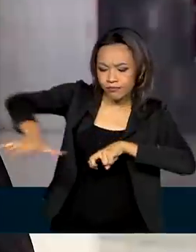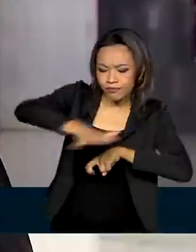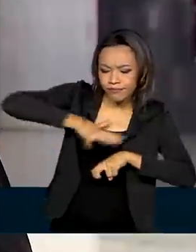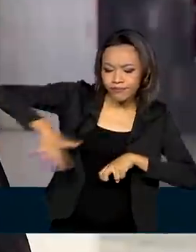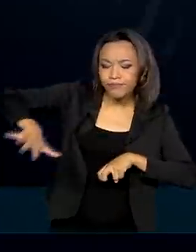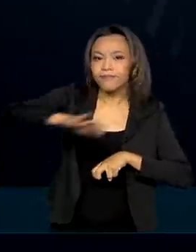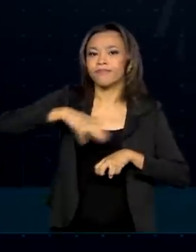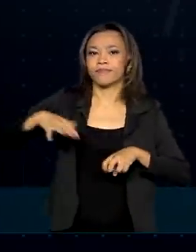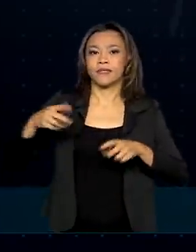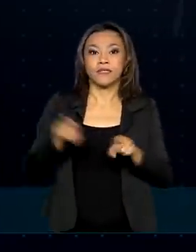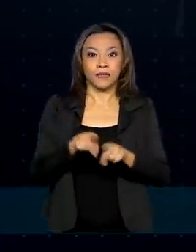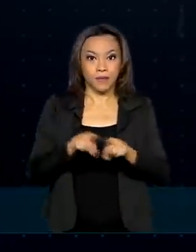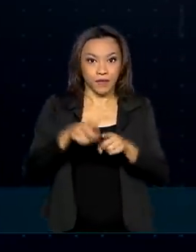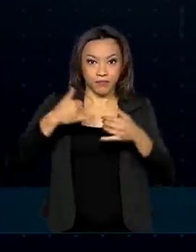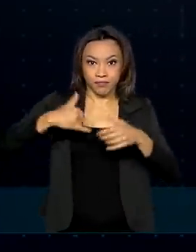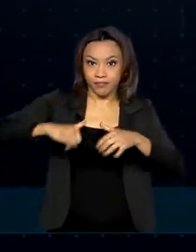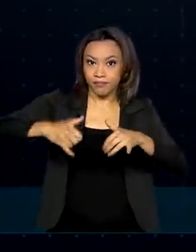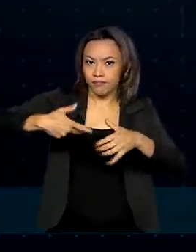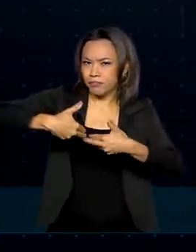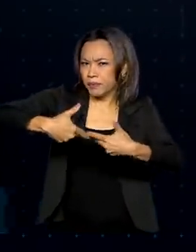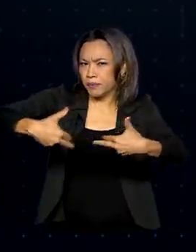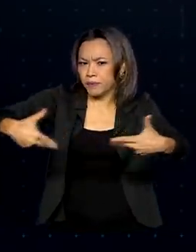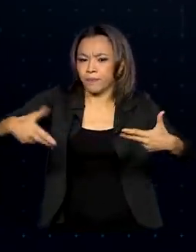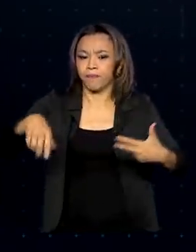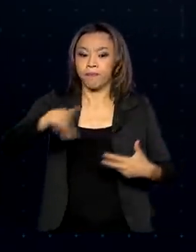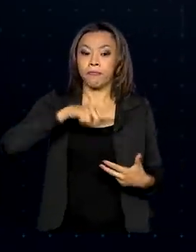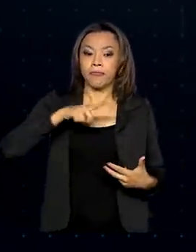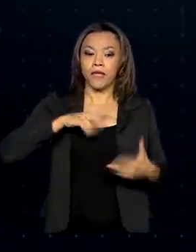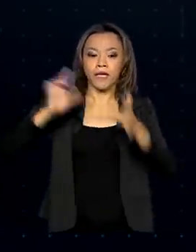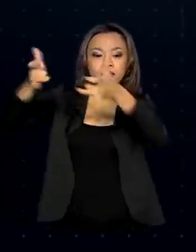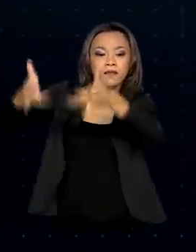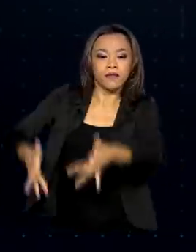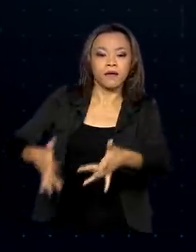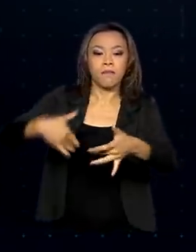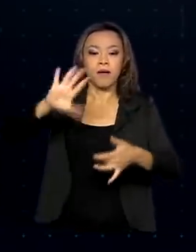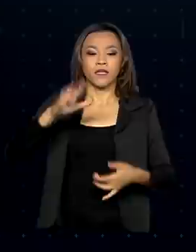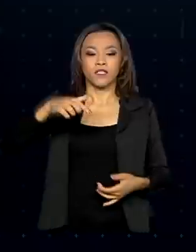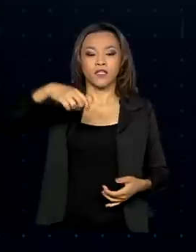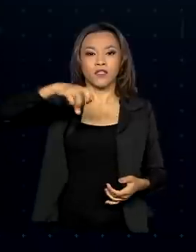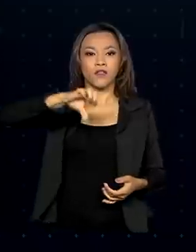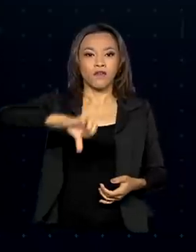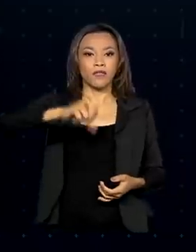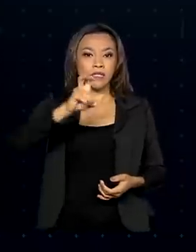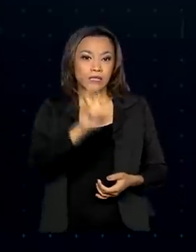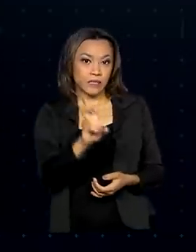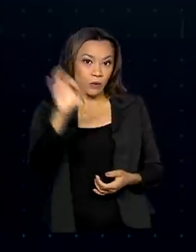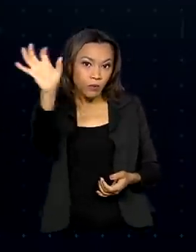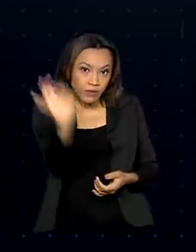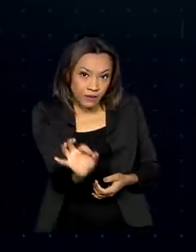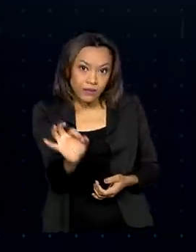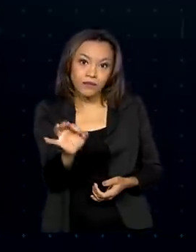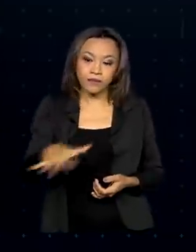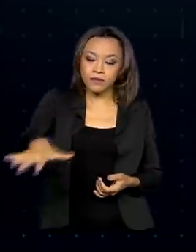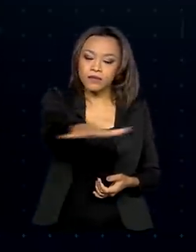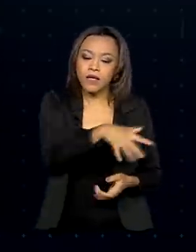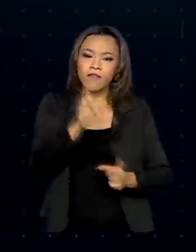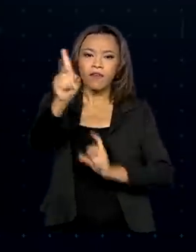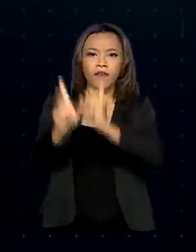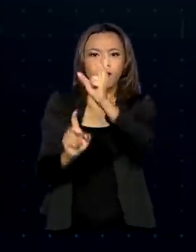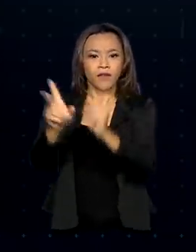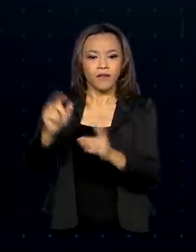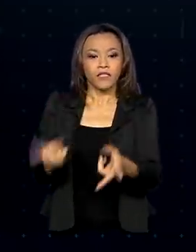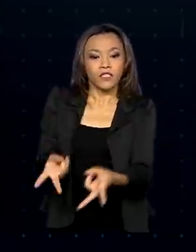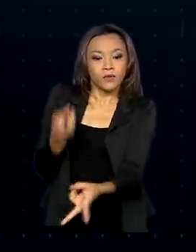energéticos. Pela Amazônia Azul, circulam mais de 95% do comércio exterior brasileiro. E também são